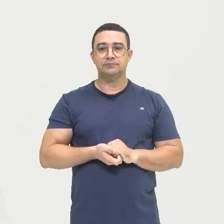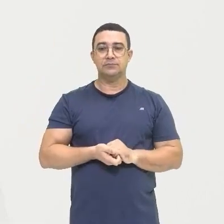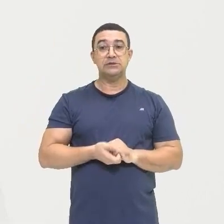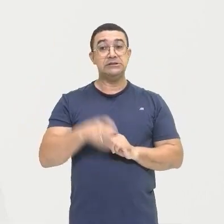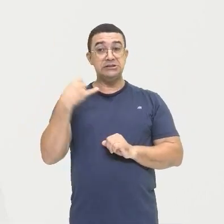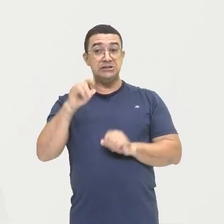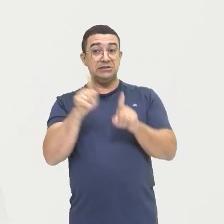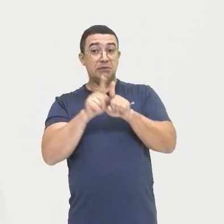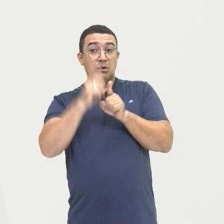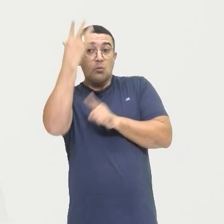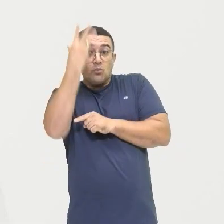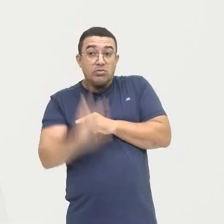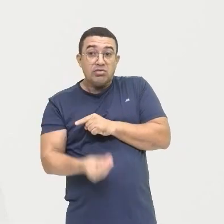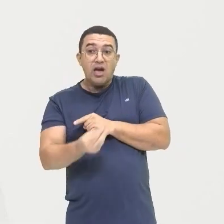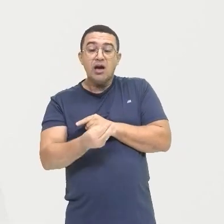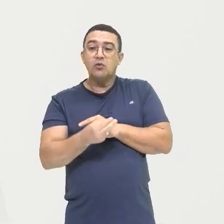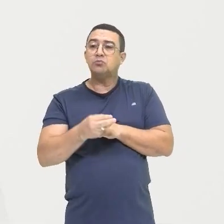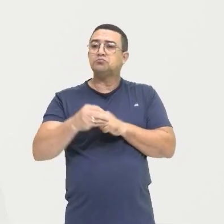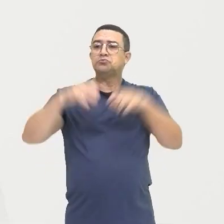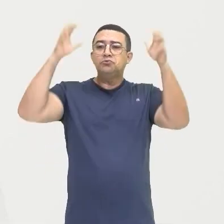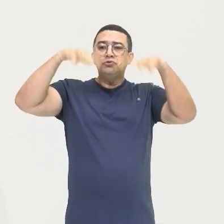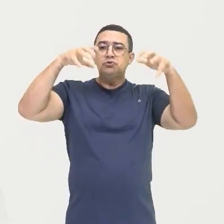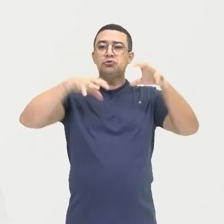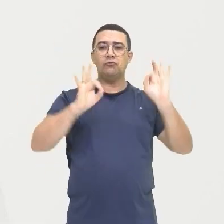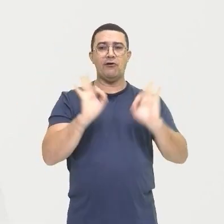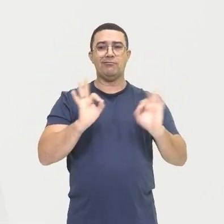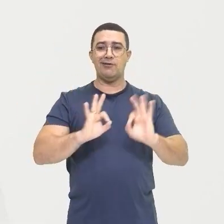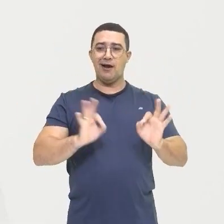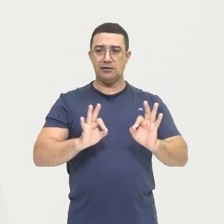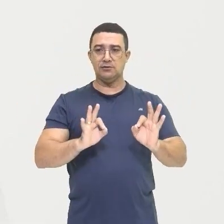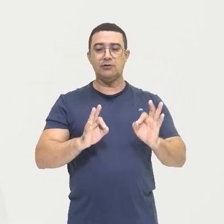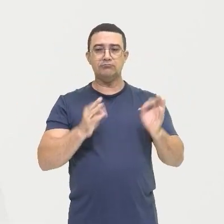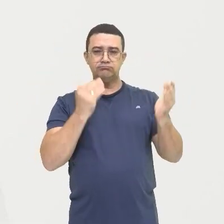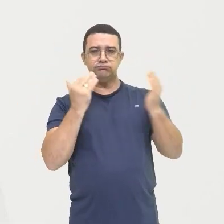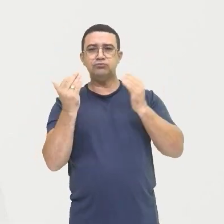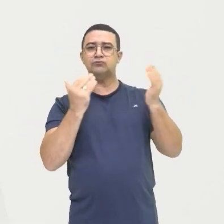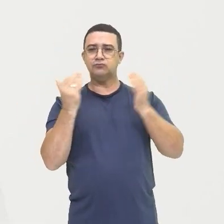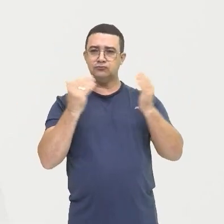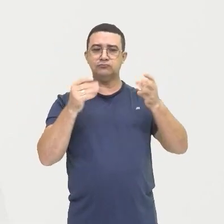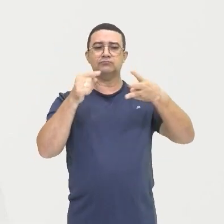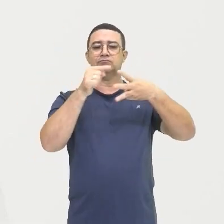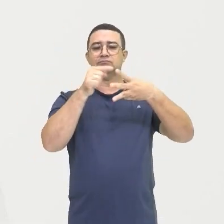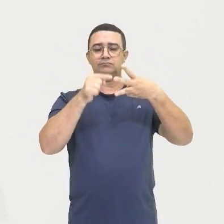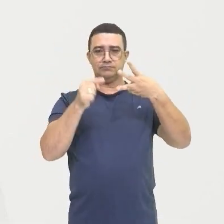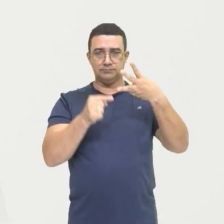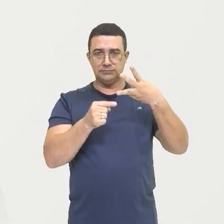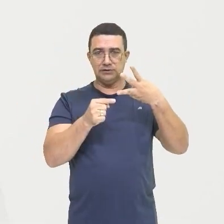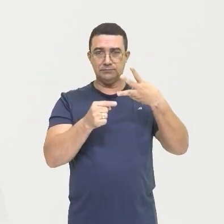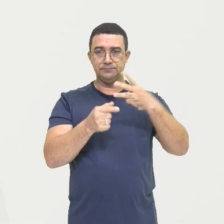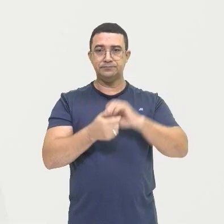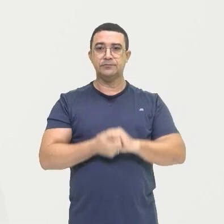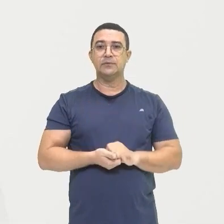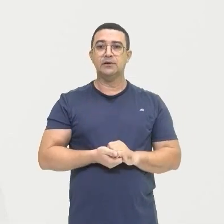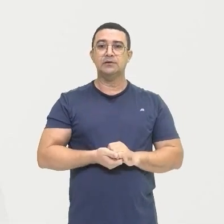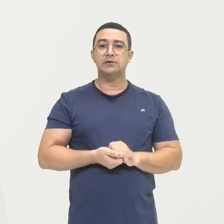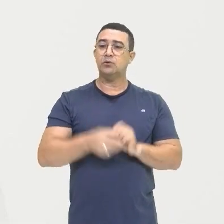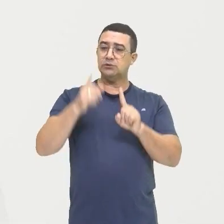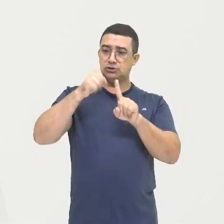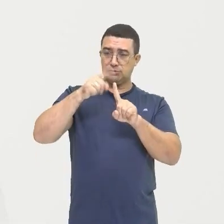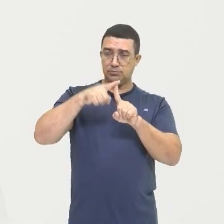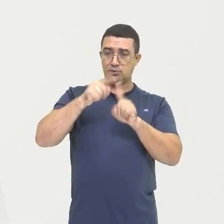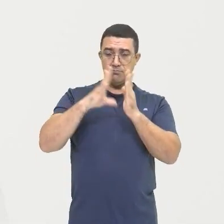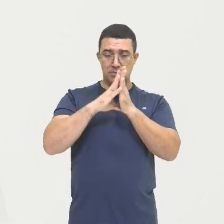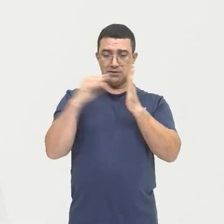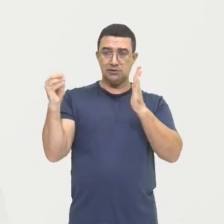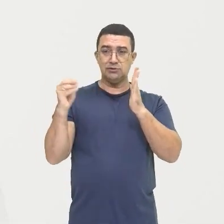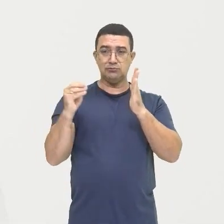escassez De chuva Ali no caso De uma parte Ali do sertão Nordestino Né Então a gente tem Nesse tipo De padronização Desses